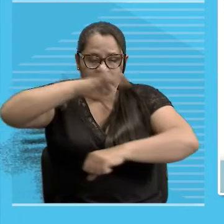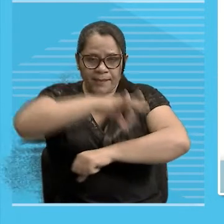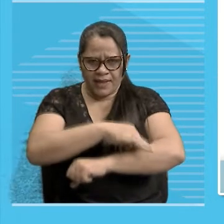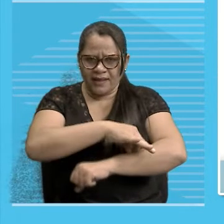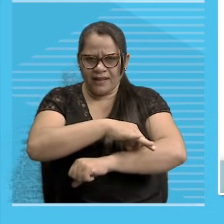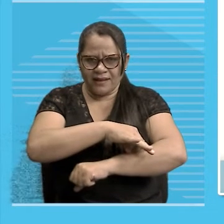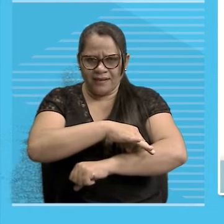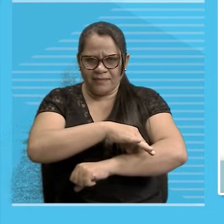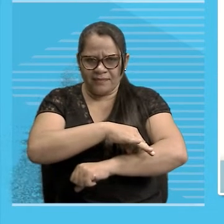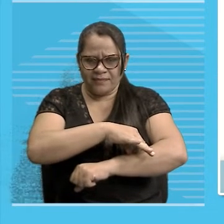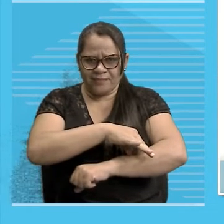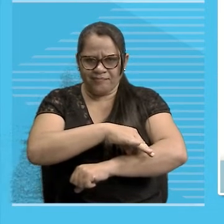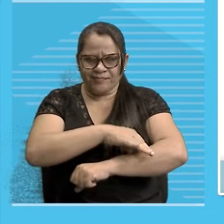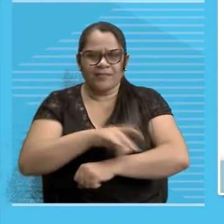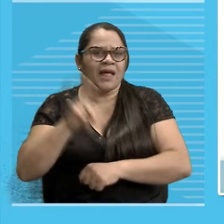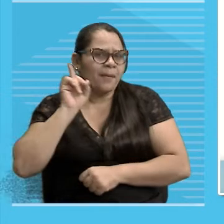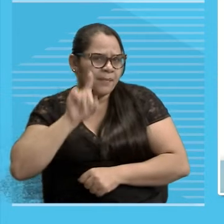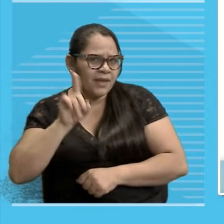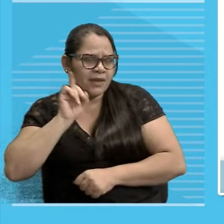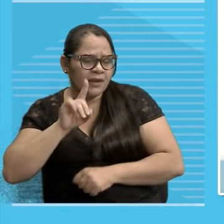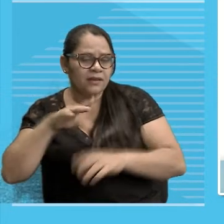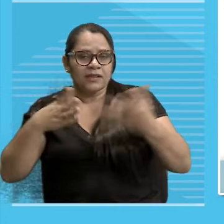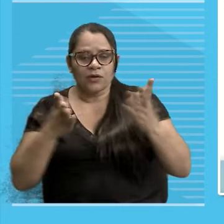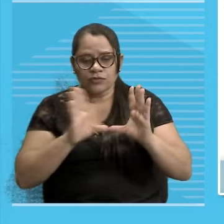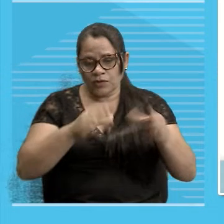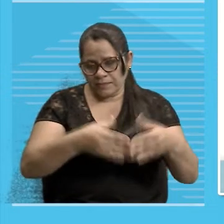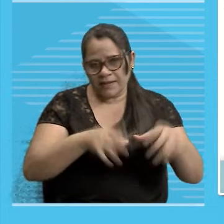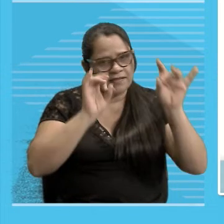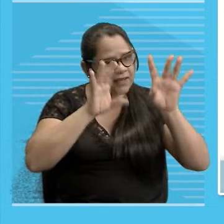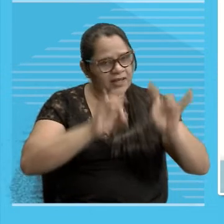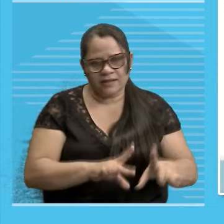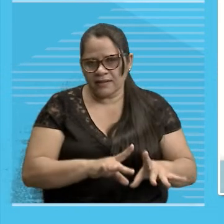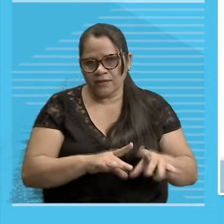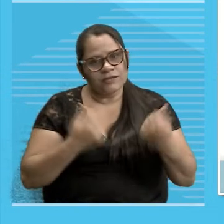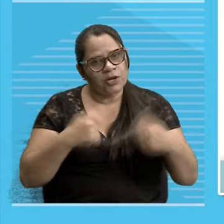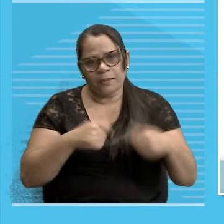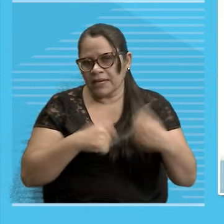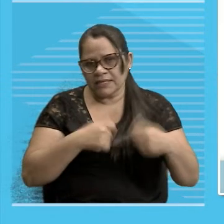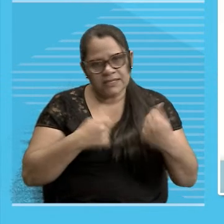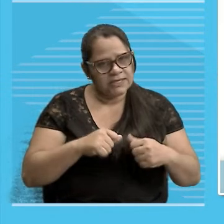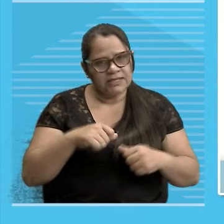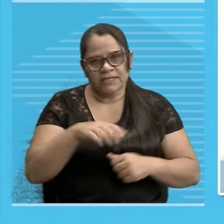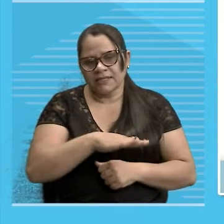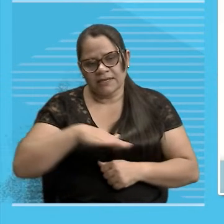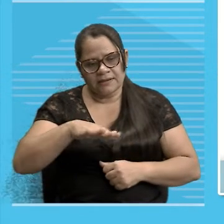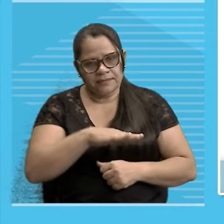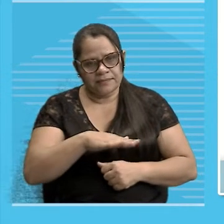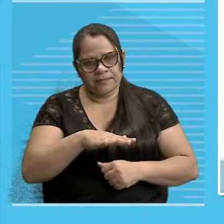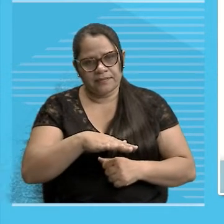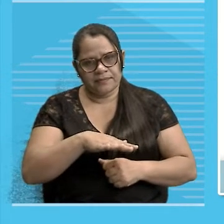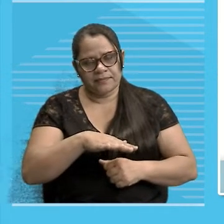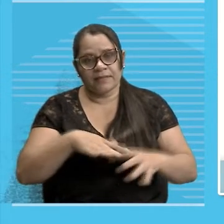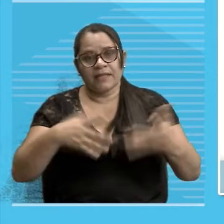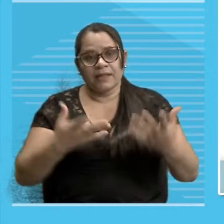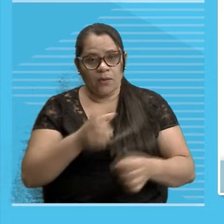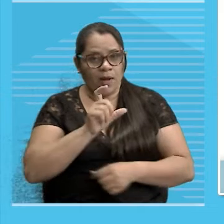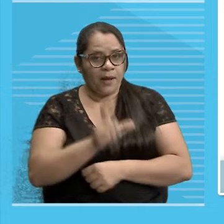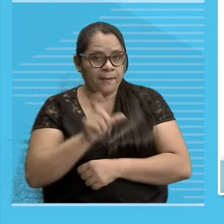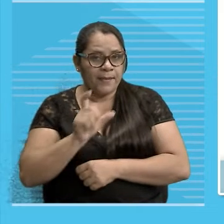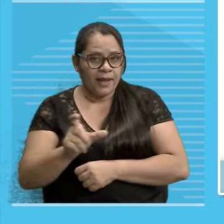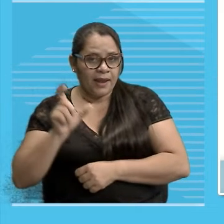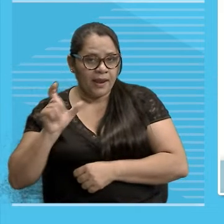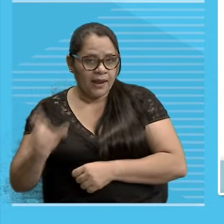Enxame de abelha Constelação de estrela No vago Cuidado com as redundâncias Então a palavra